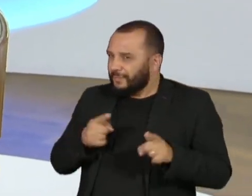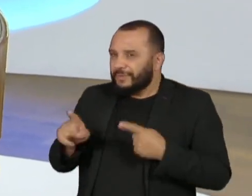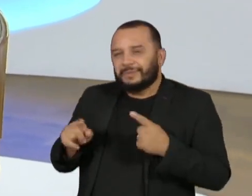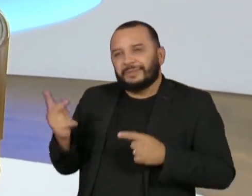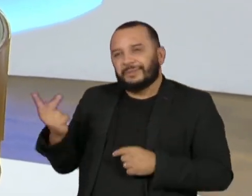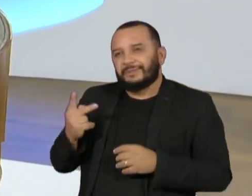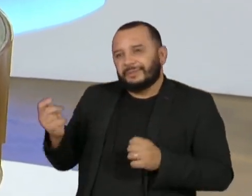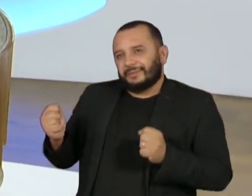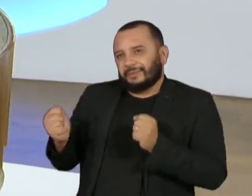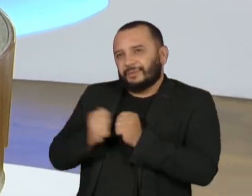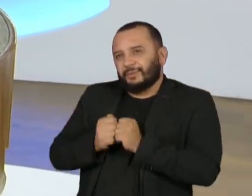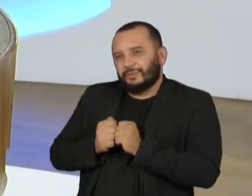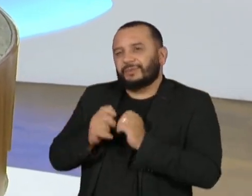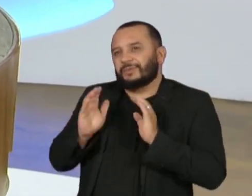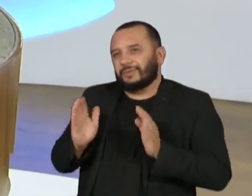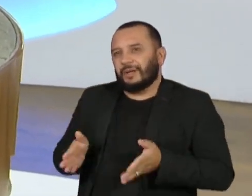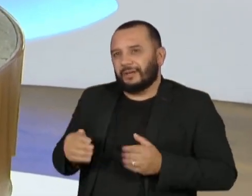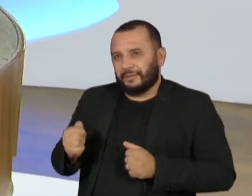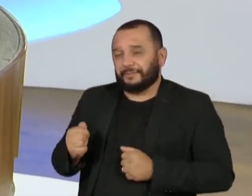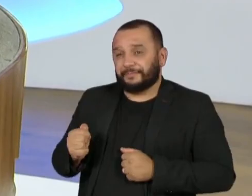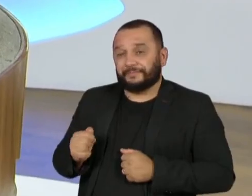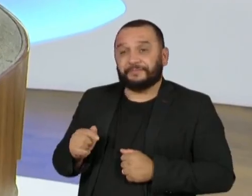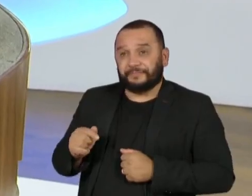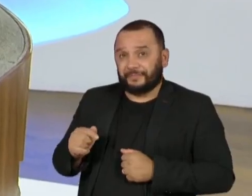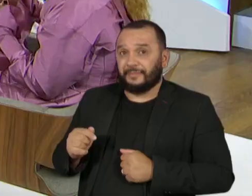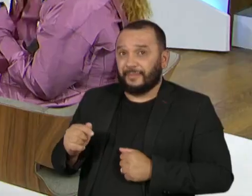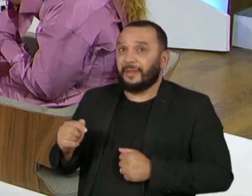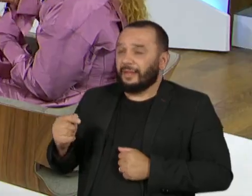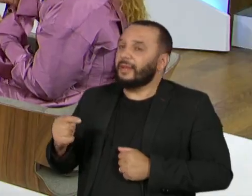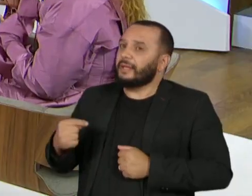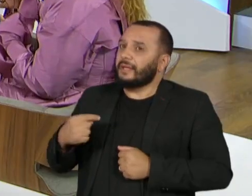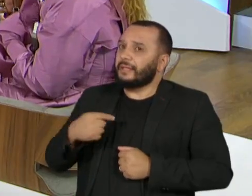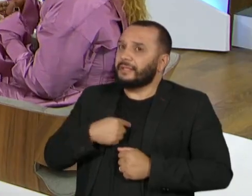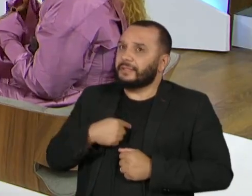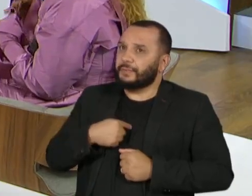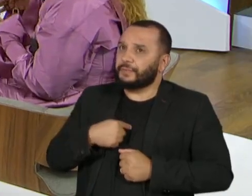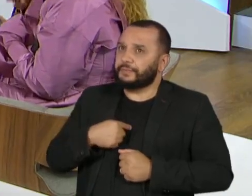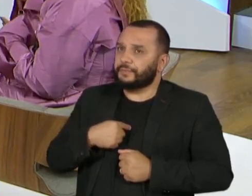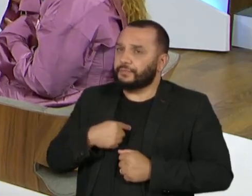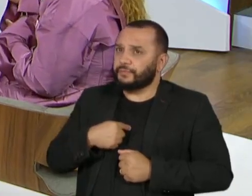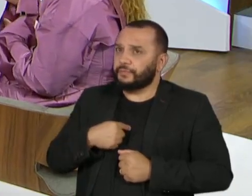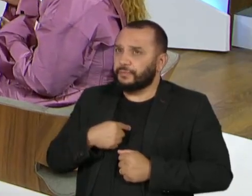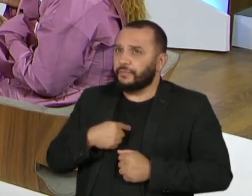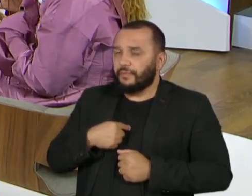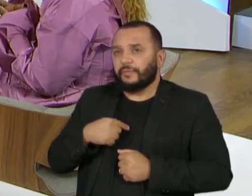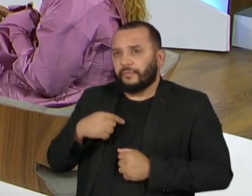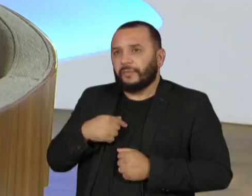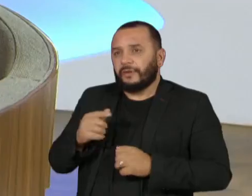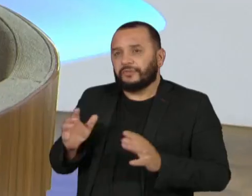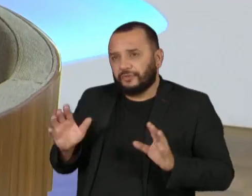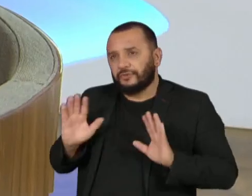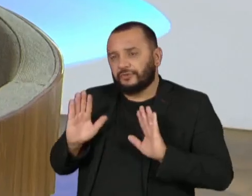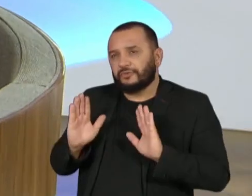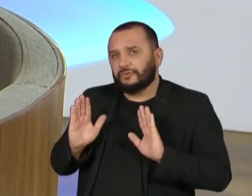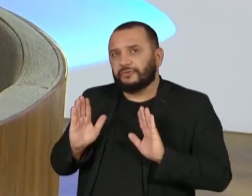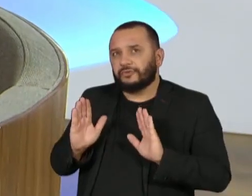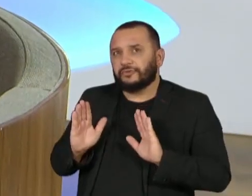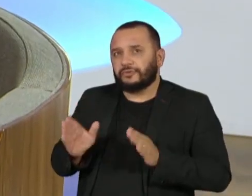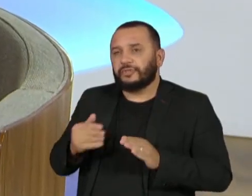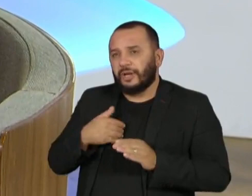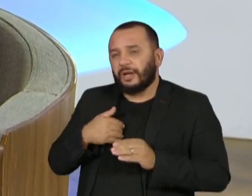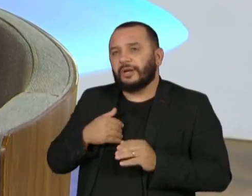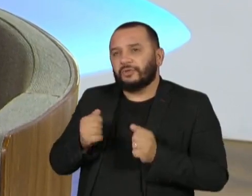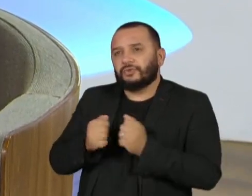juntas e desde a Tássia eu venho feito, venho fazendo alguns feats, fiz com